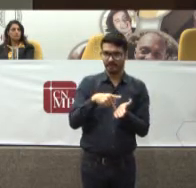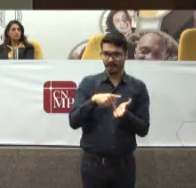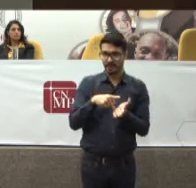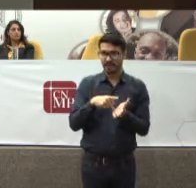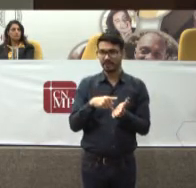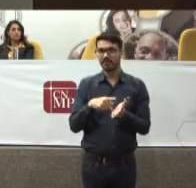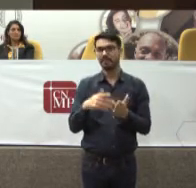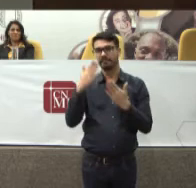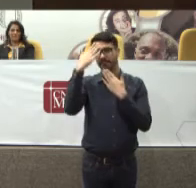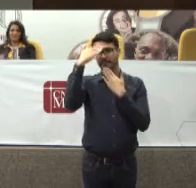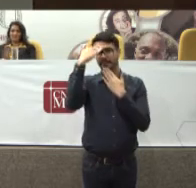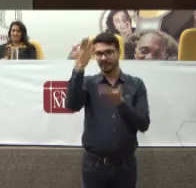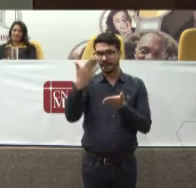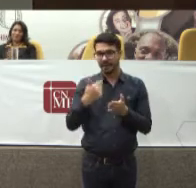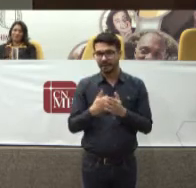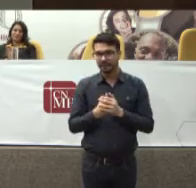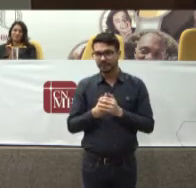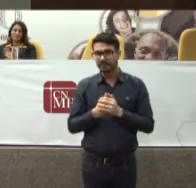sem graça Obrigado